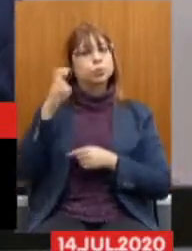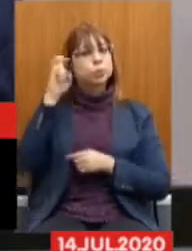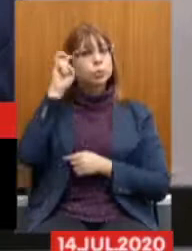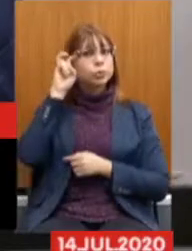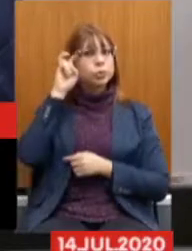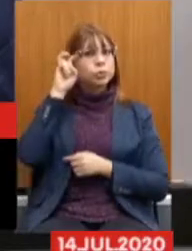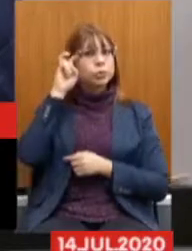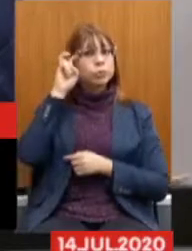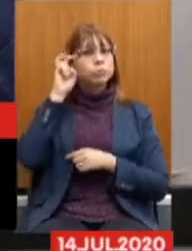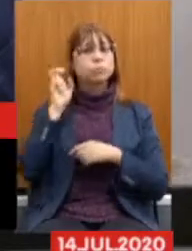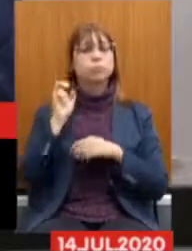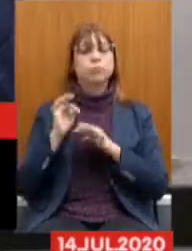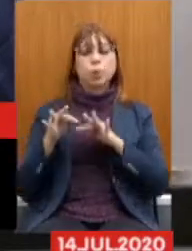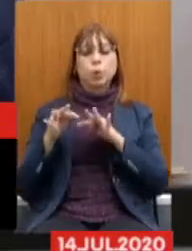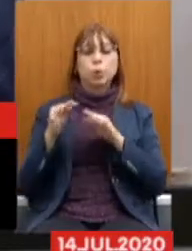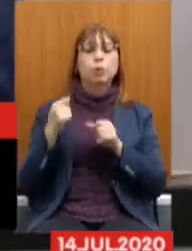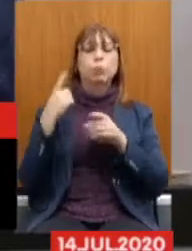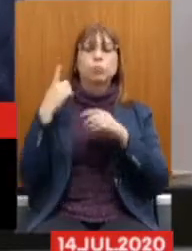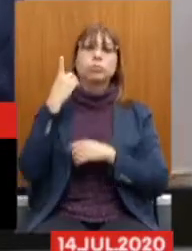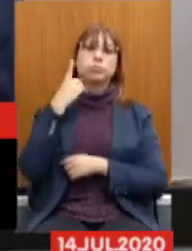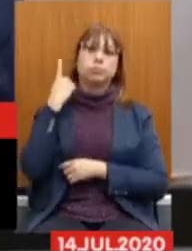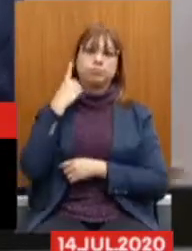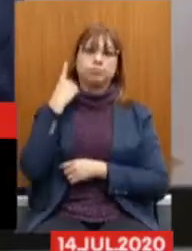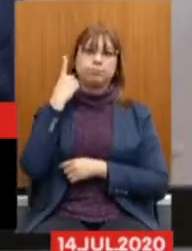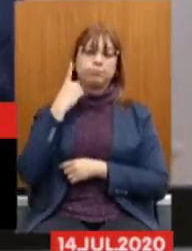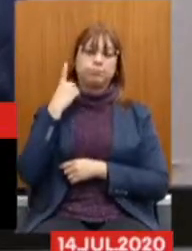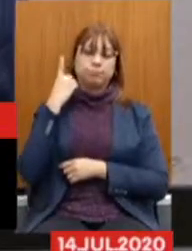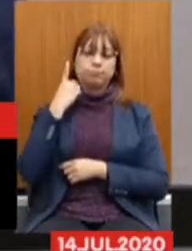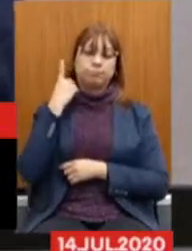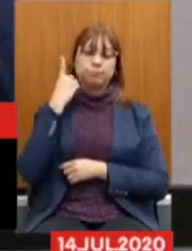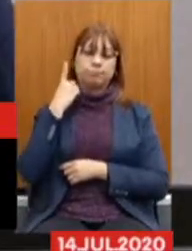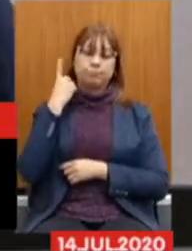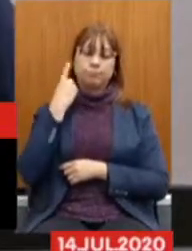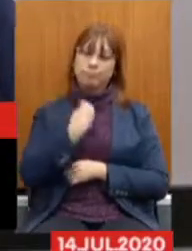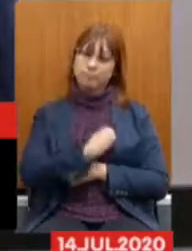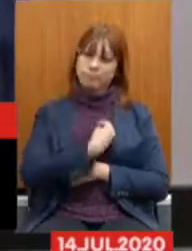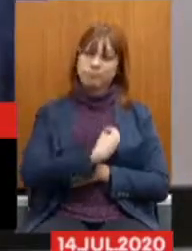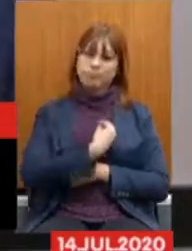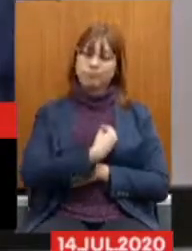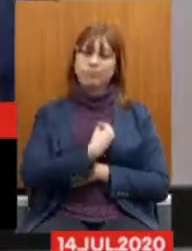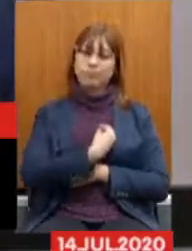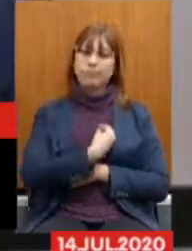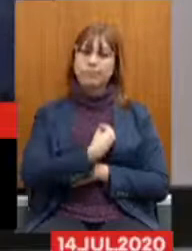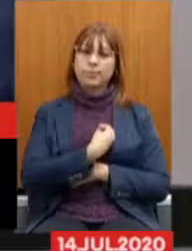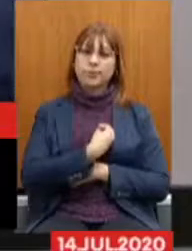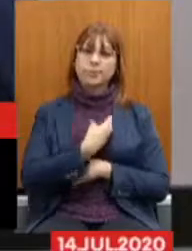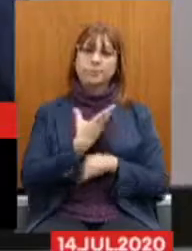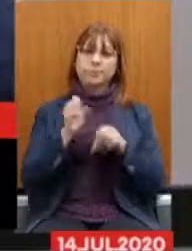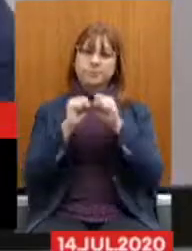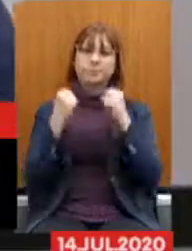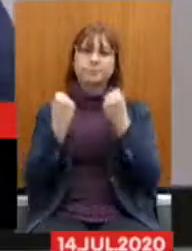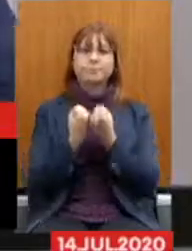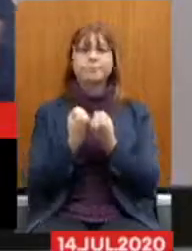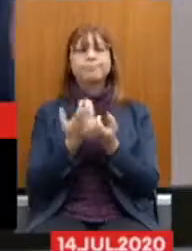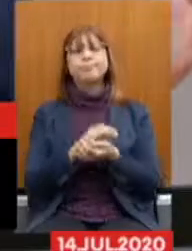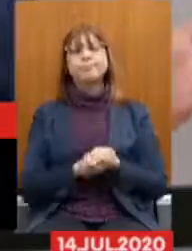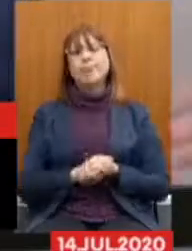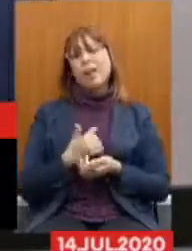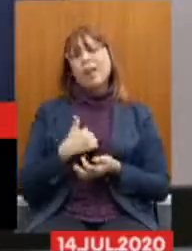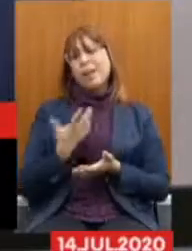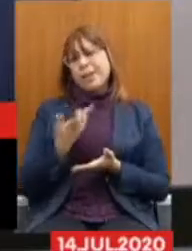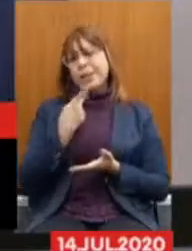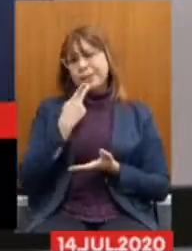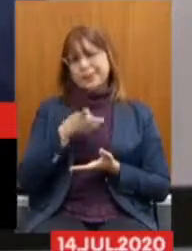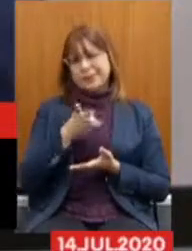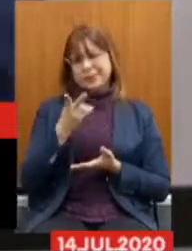entre todos os deputados que estão participando desse seminário. Eu costumo falar, e falava